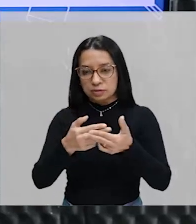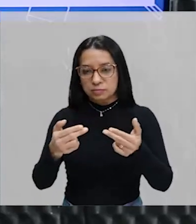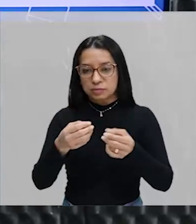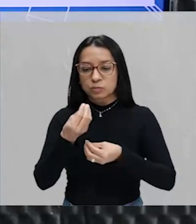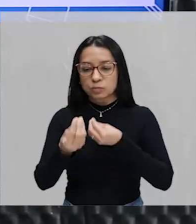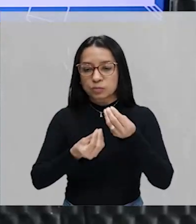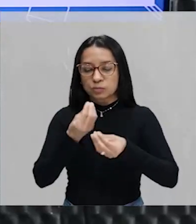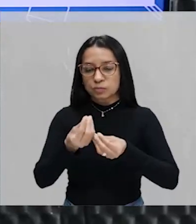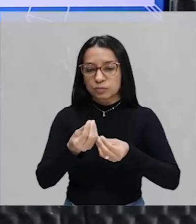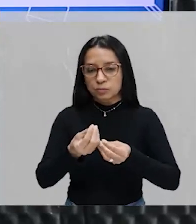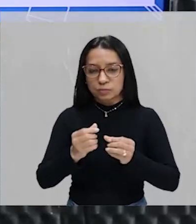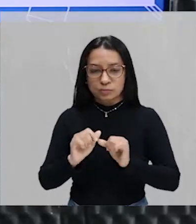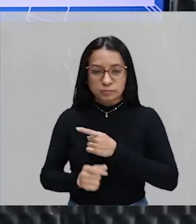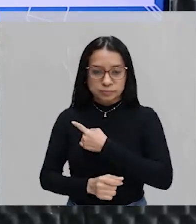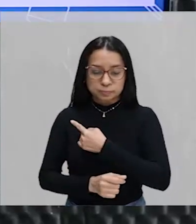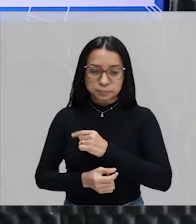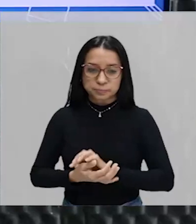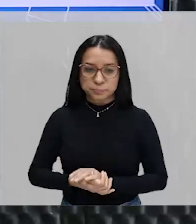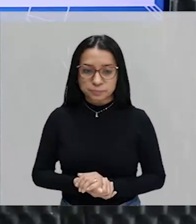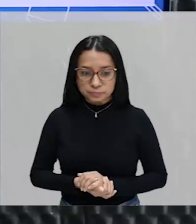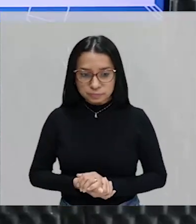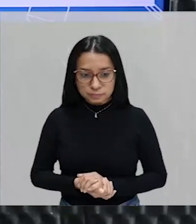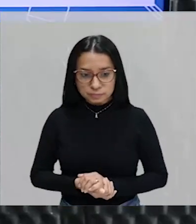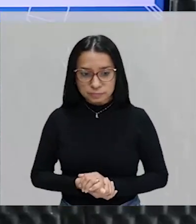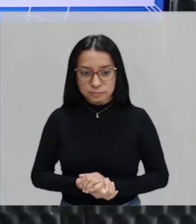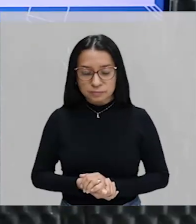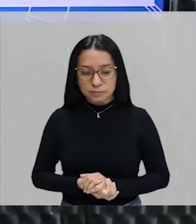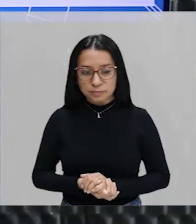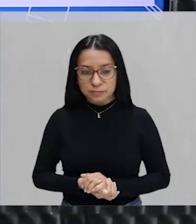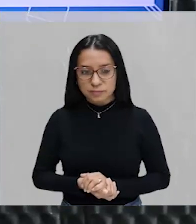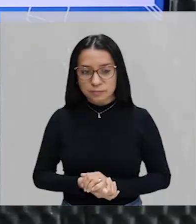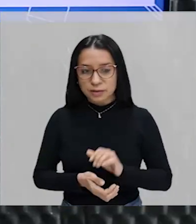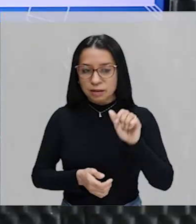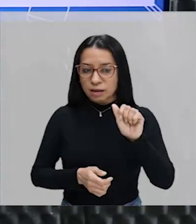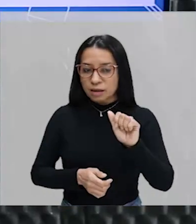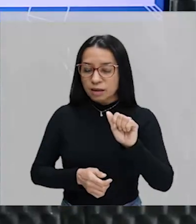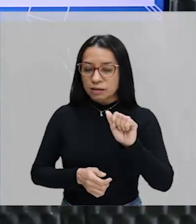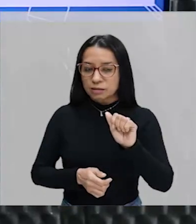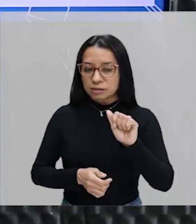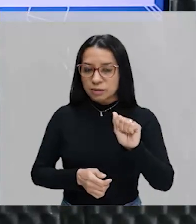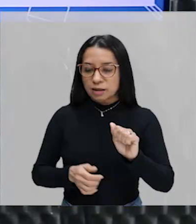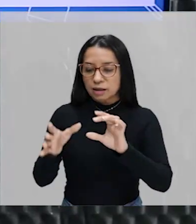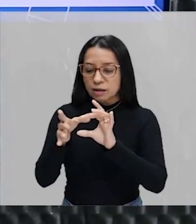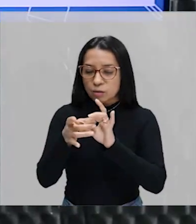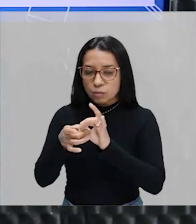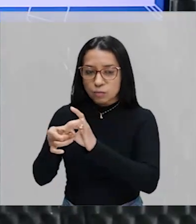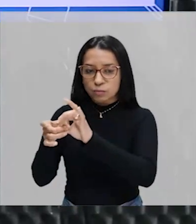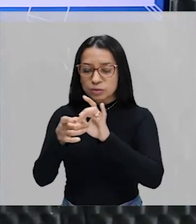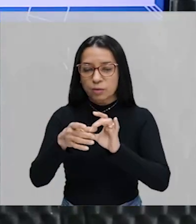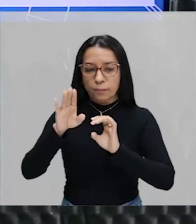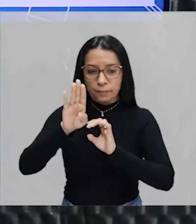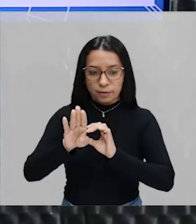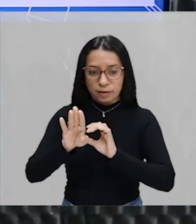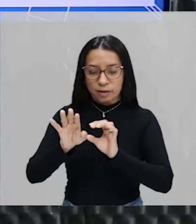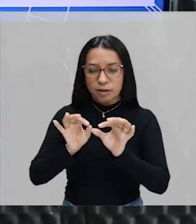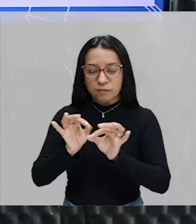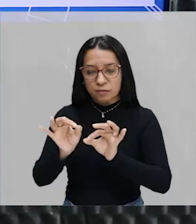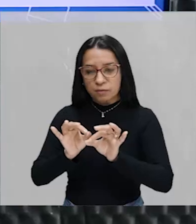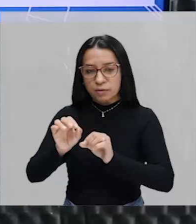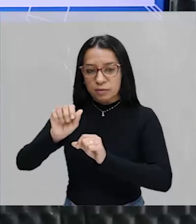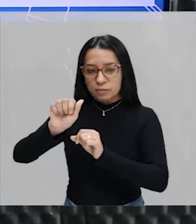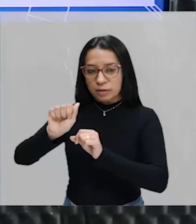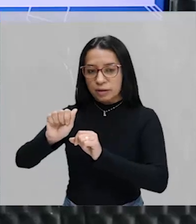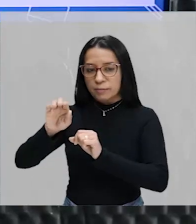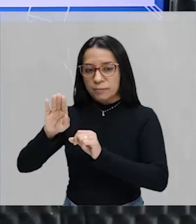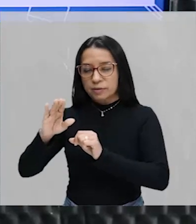ver como é que fica esse conjunto A união B. Olha só como é que fica. A união B é formado pelos elementos A, B, C, D.